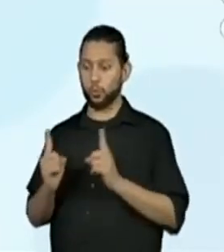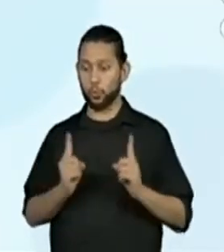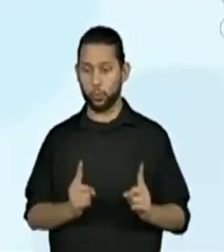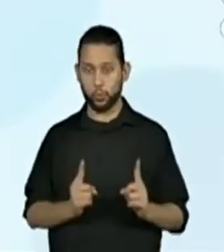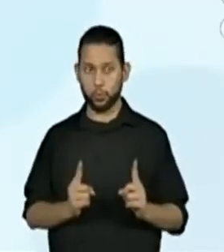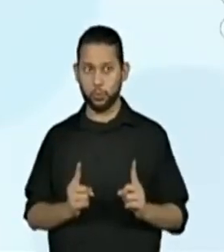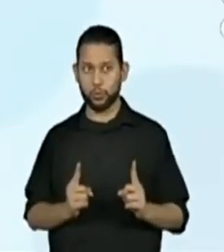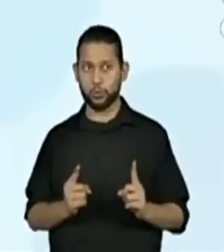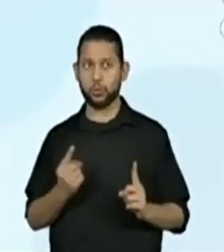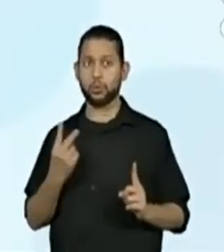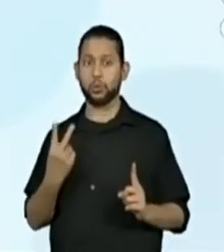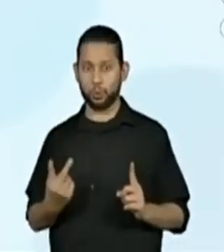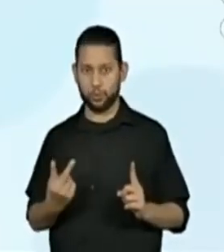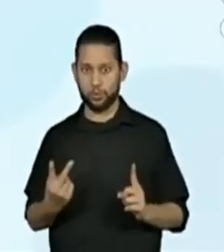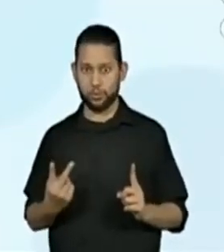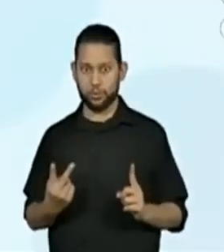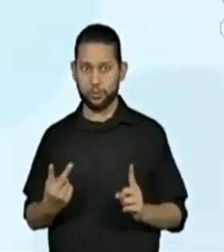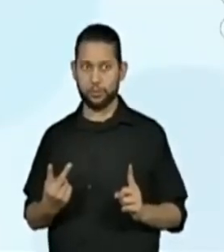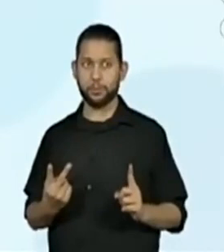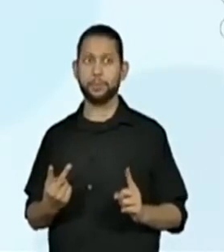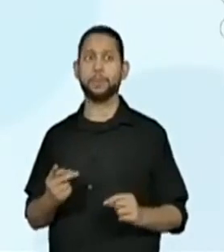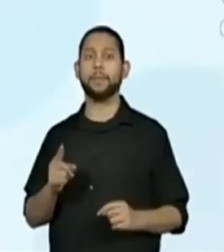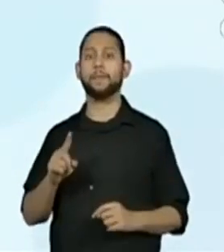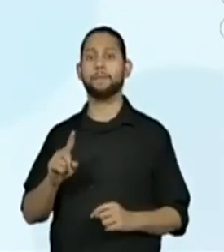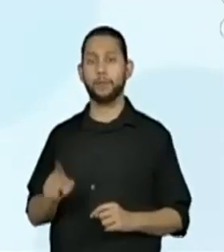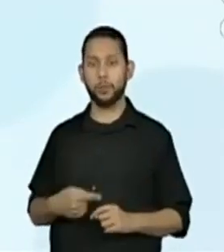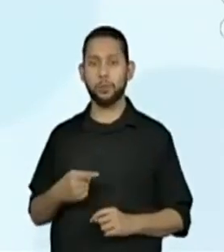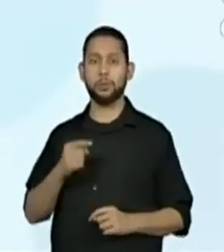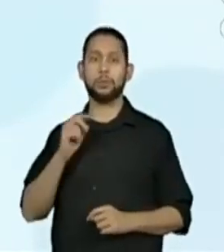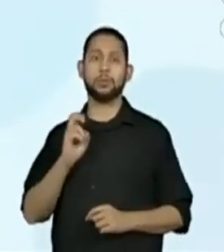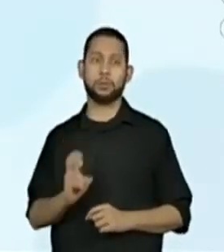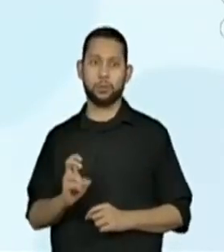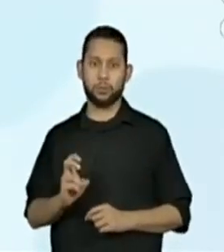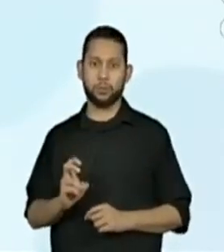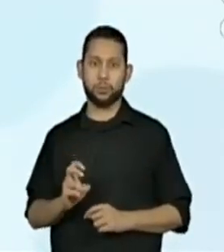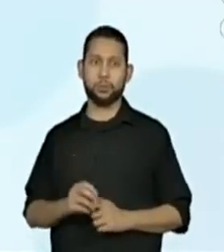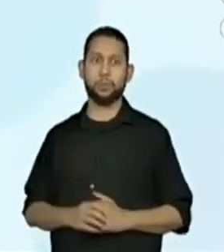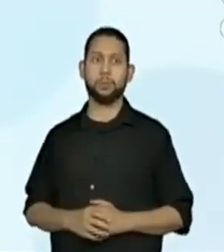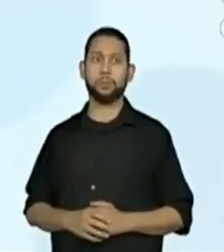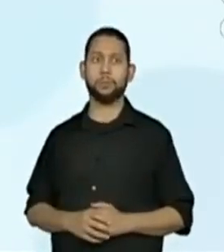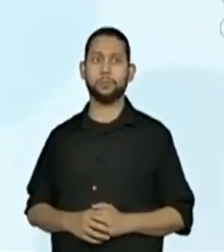Para o primeiro número. 2 inteiros e 5 décimos.